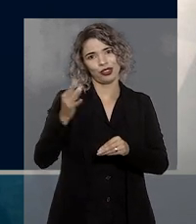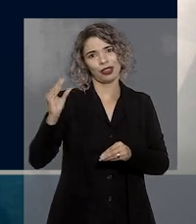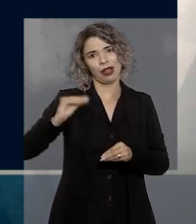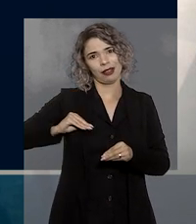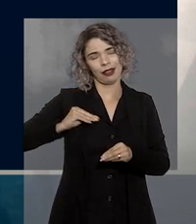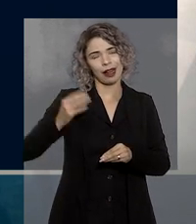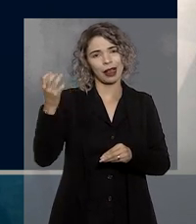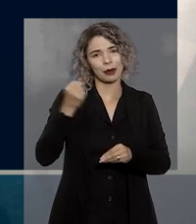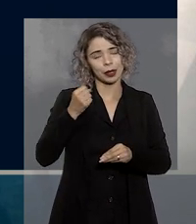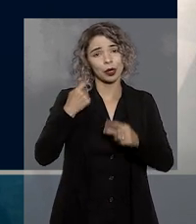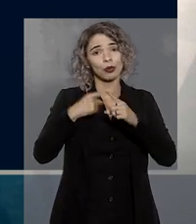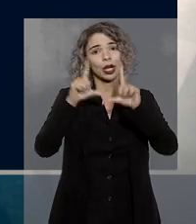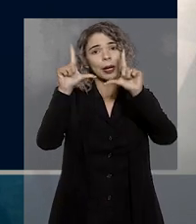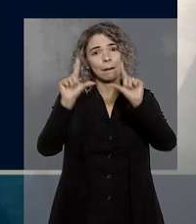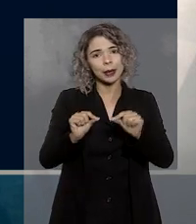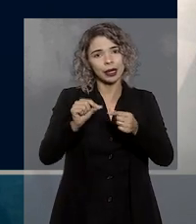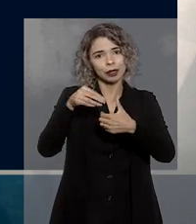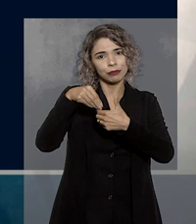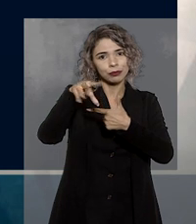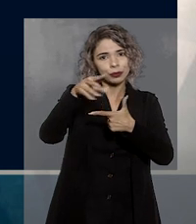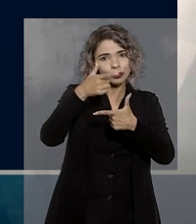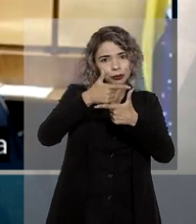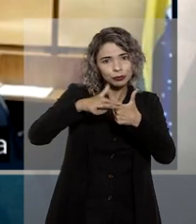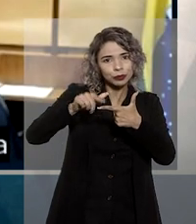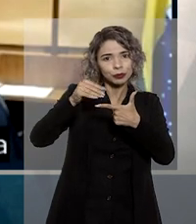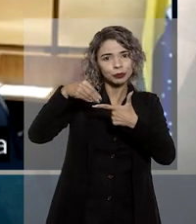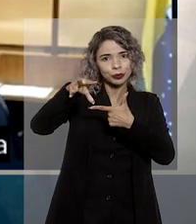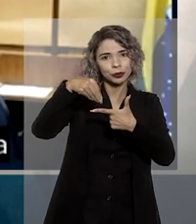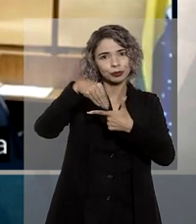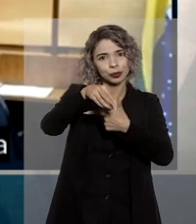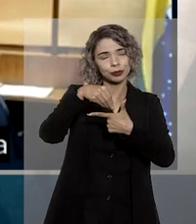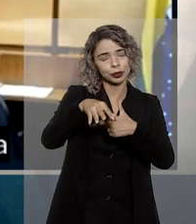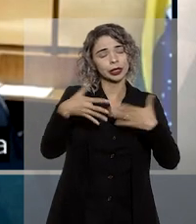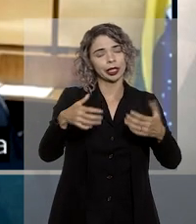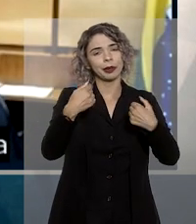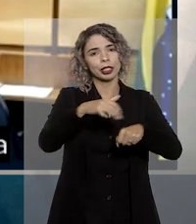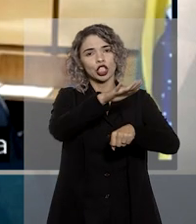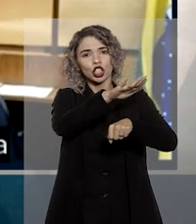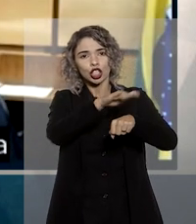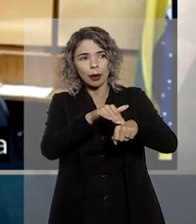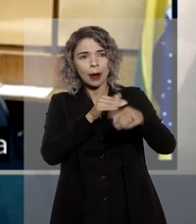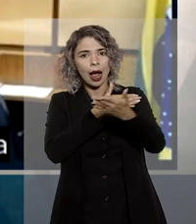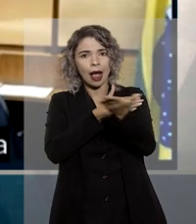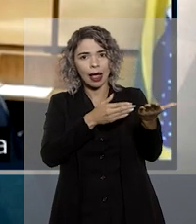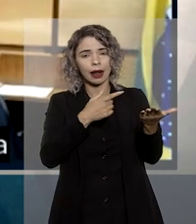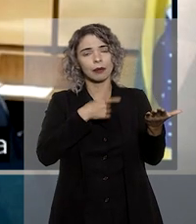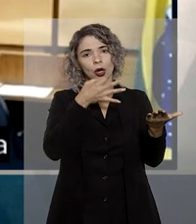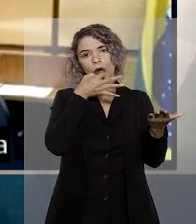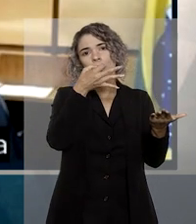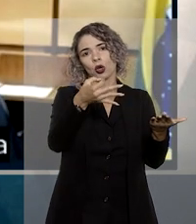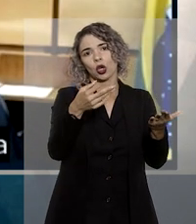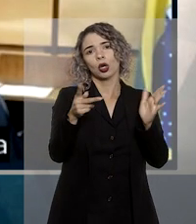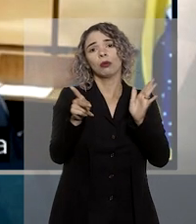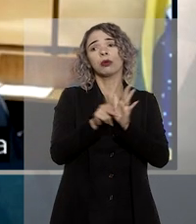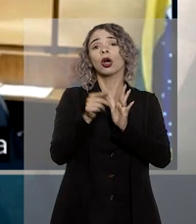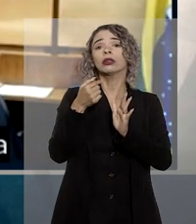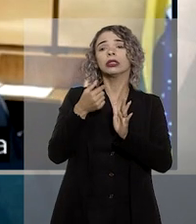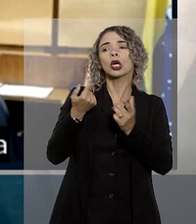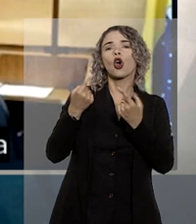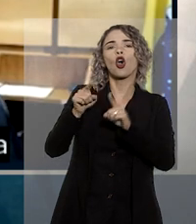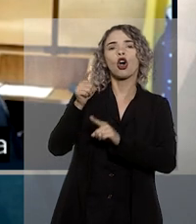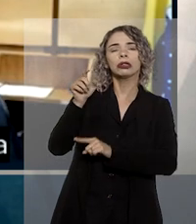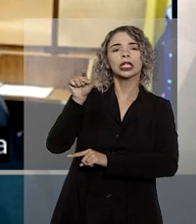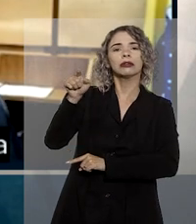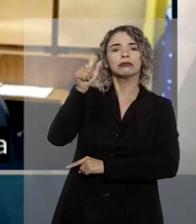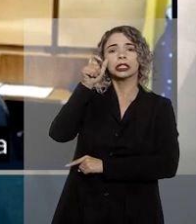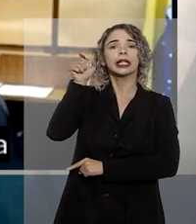beneficiárias, ao reduzir o valor devido a elas, de modo que devem ser citadas para ter a oportunidade de se opor à pretensão